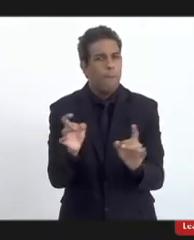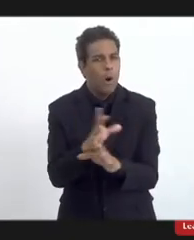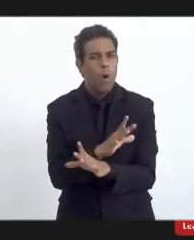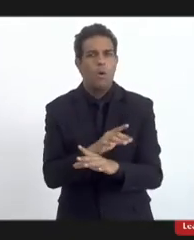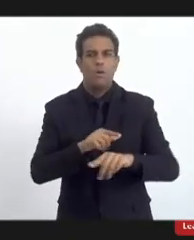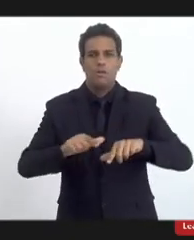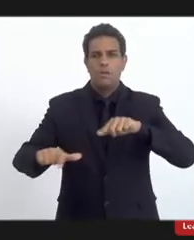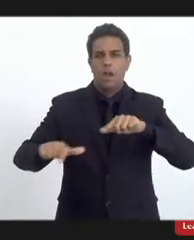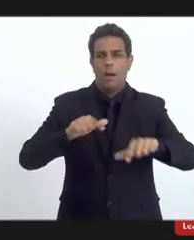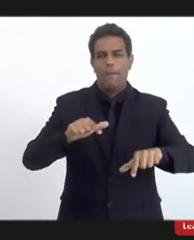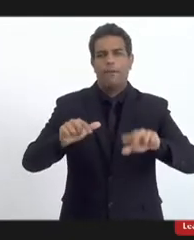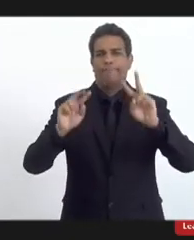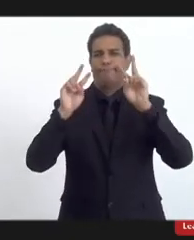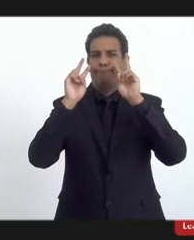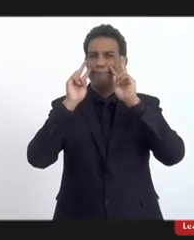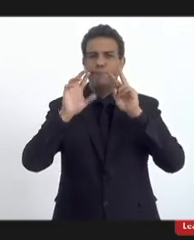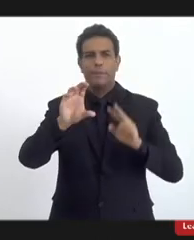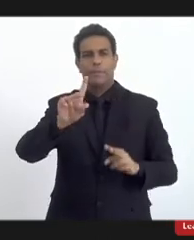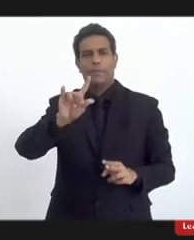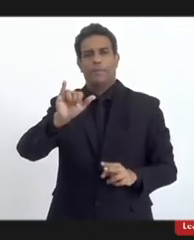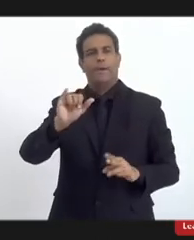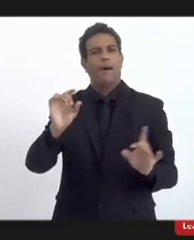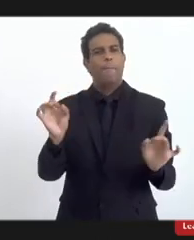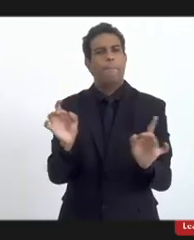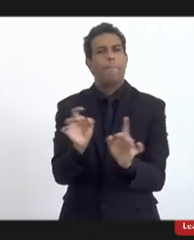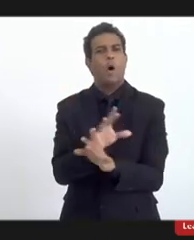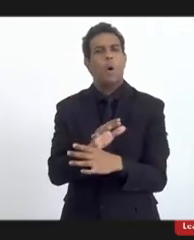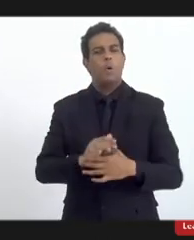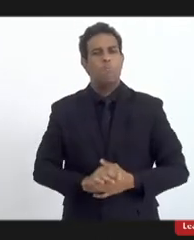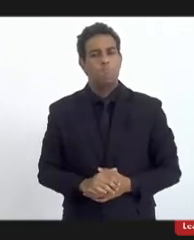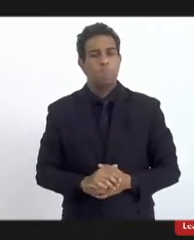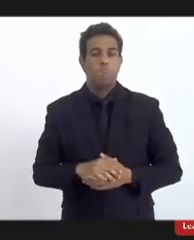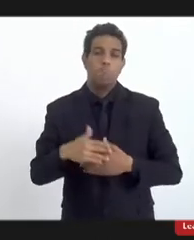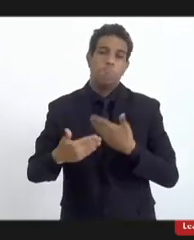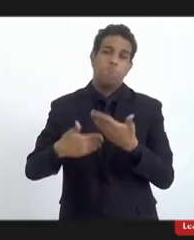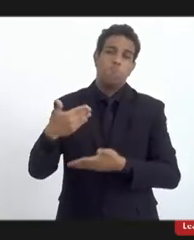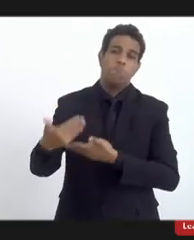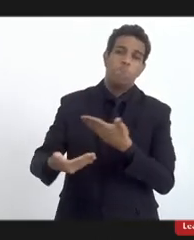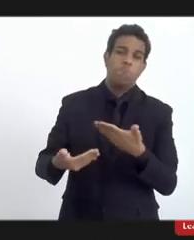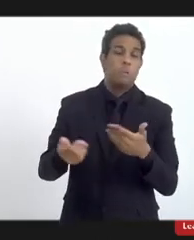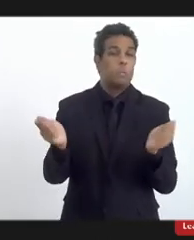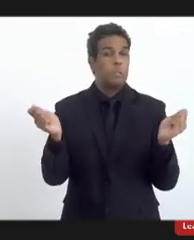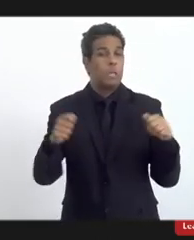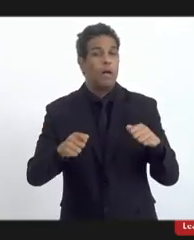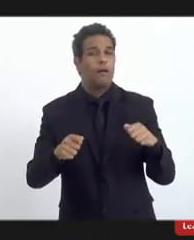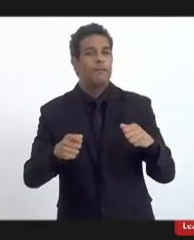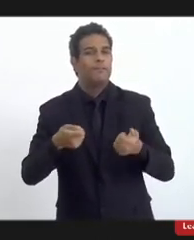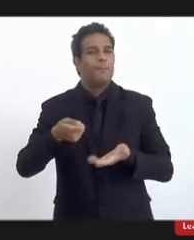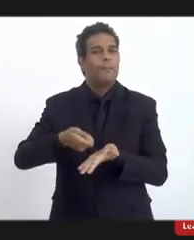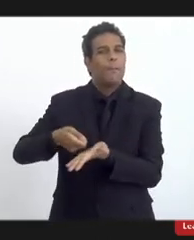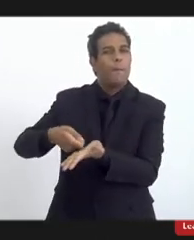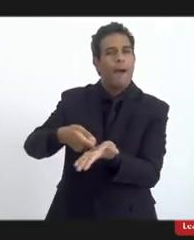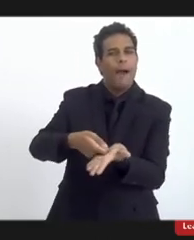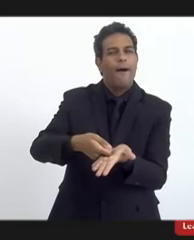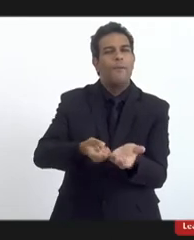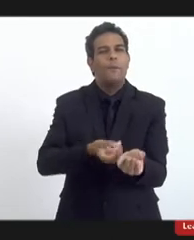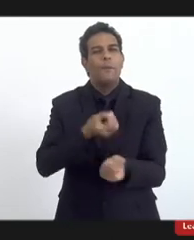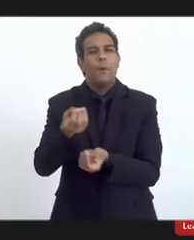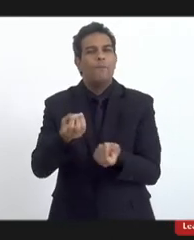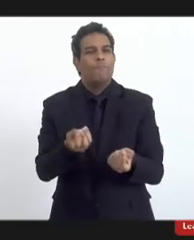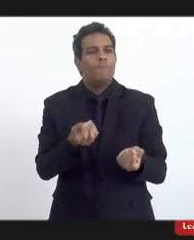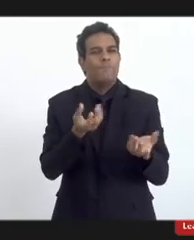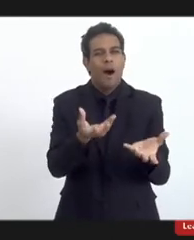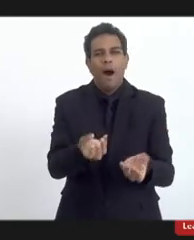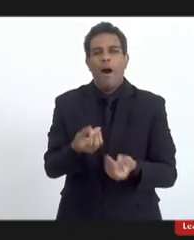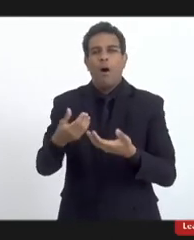trabalho, vamos dizer, conclua inquérito, depois eu acho que nós teríamos a obrigação de dar uma